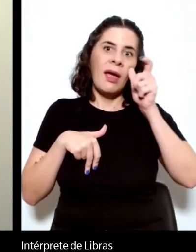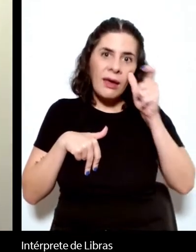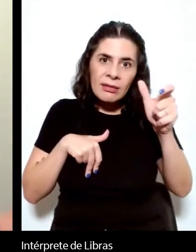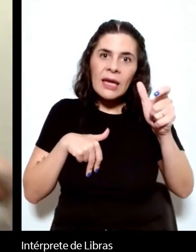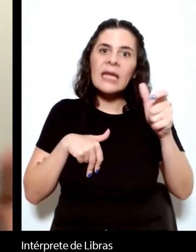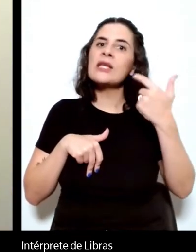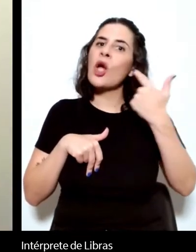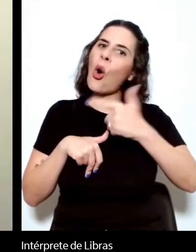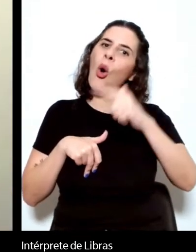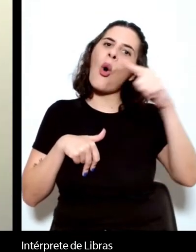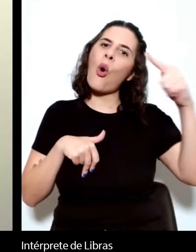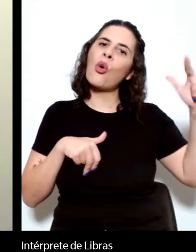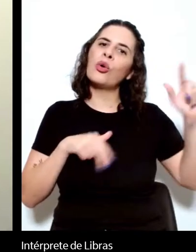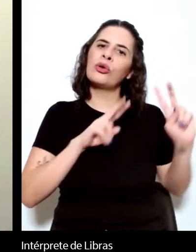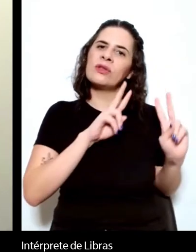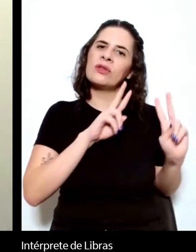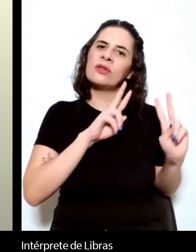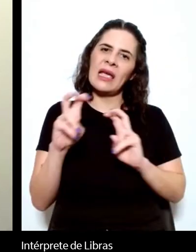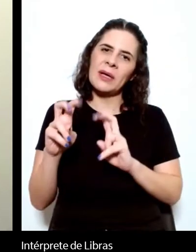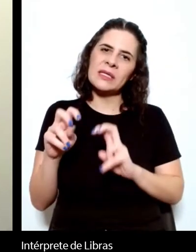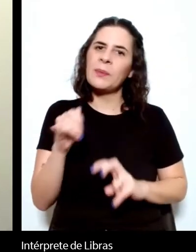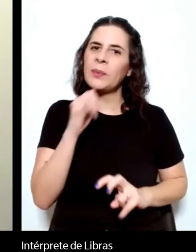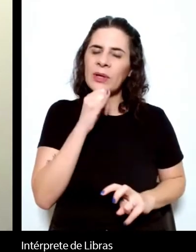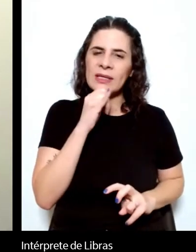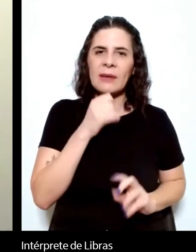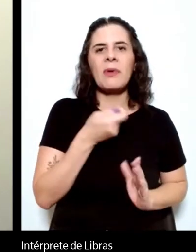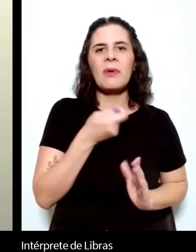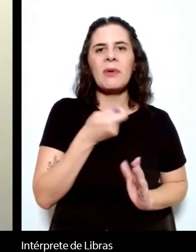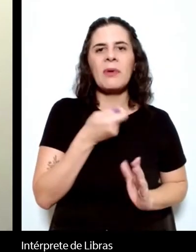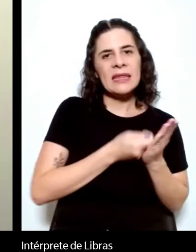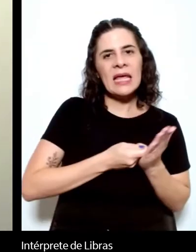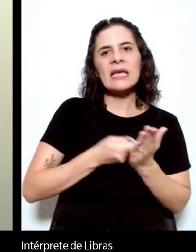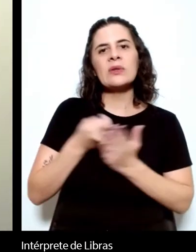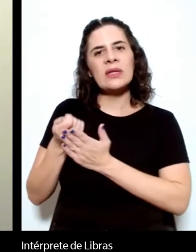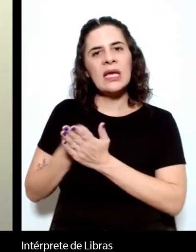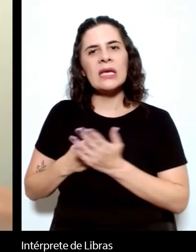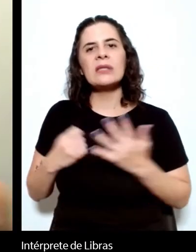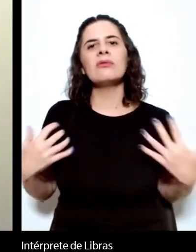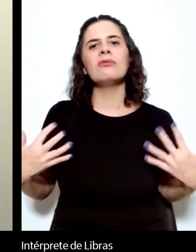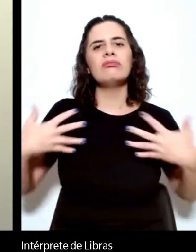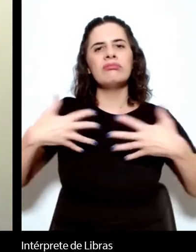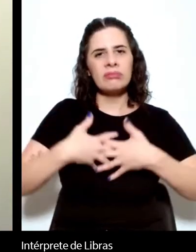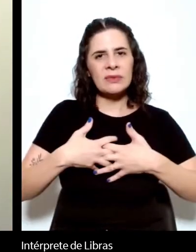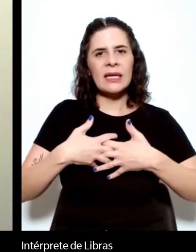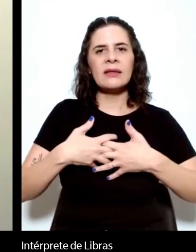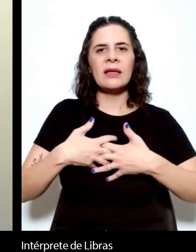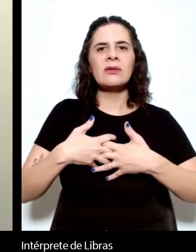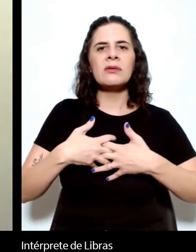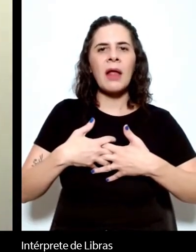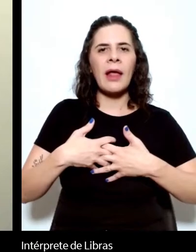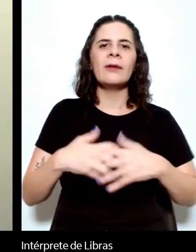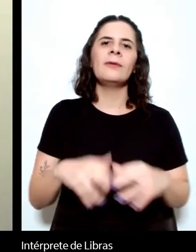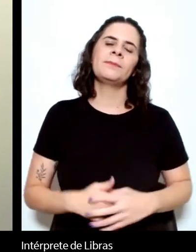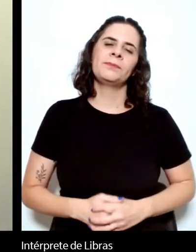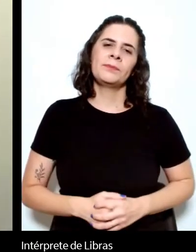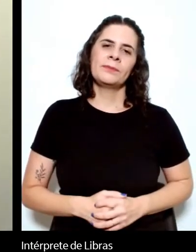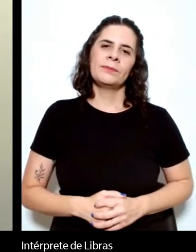outras questões, a questão da intertextualidade. Obviamente que eu estou lidando com